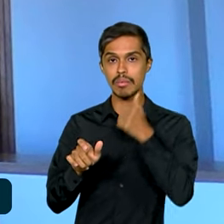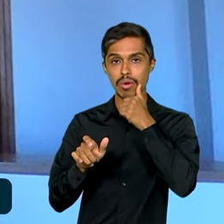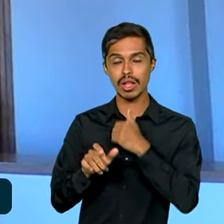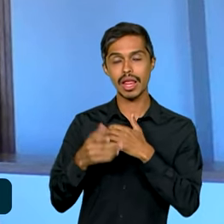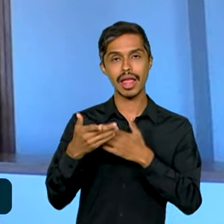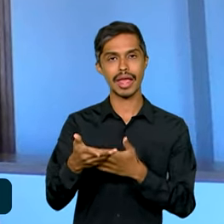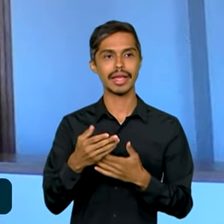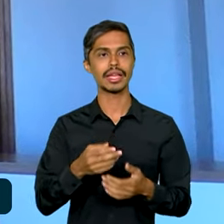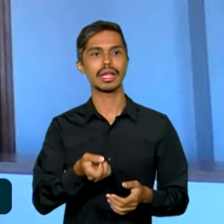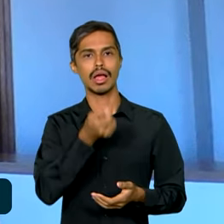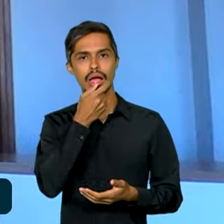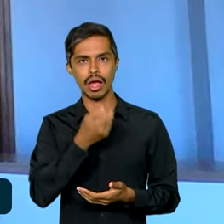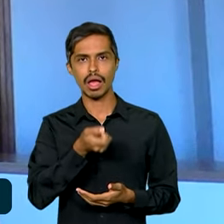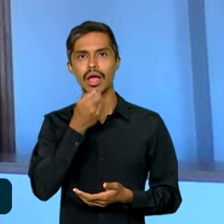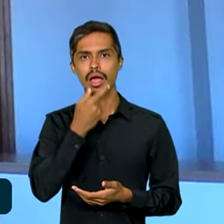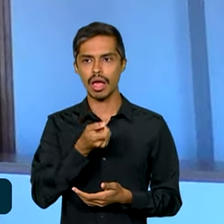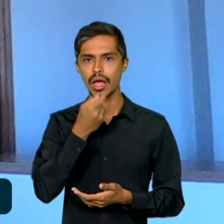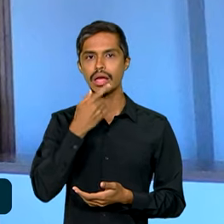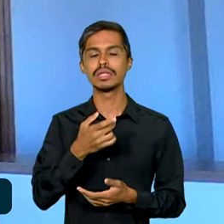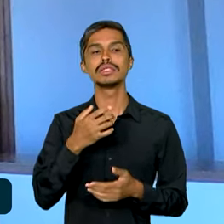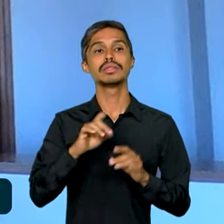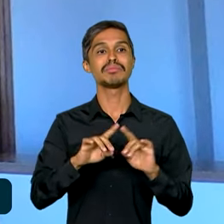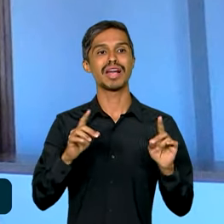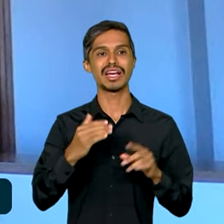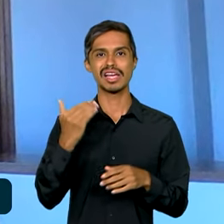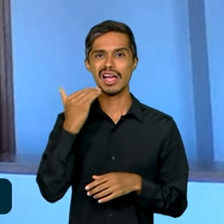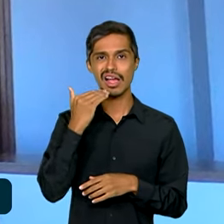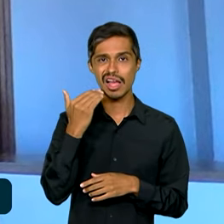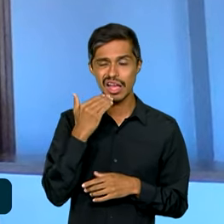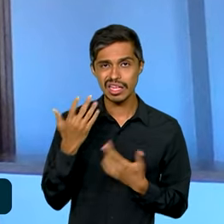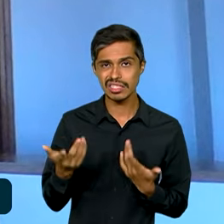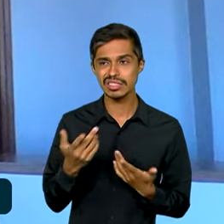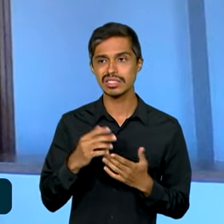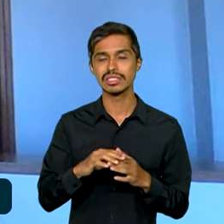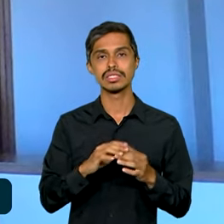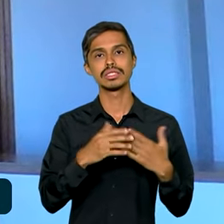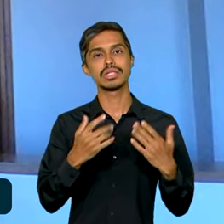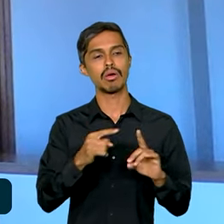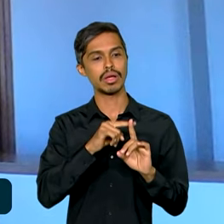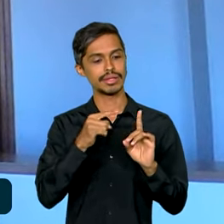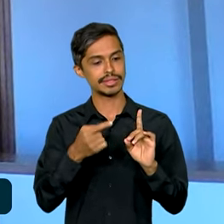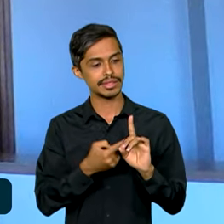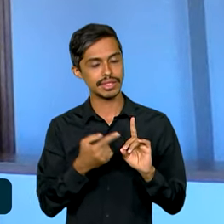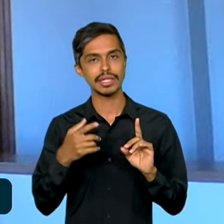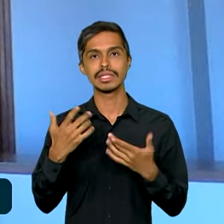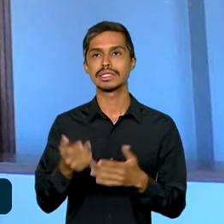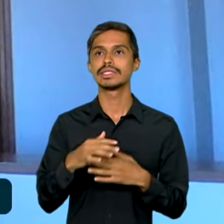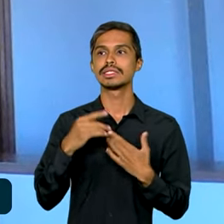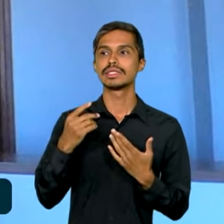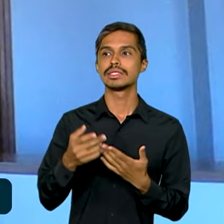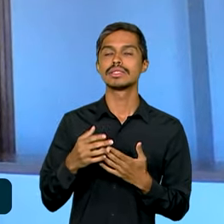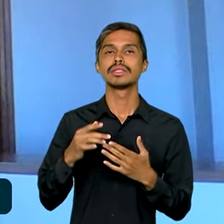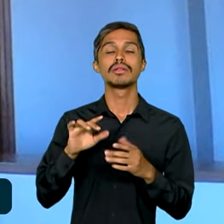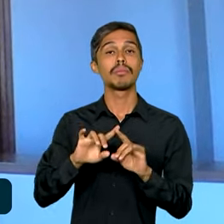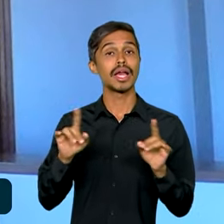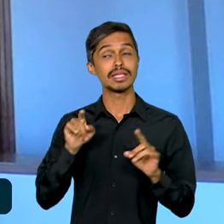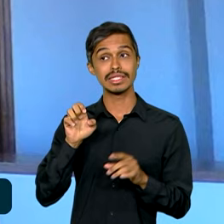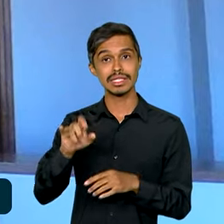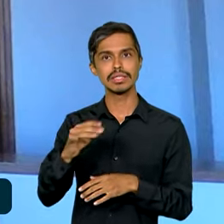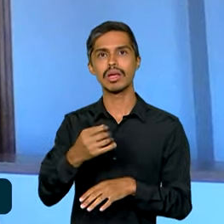medicação bem corretamente durante a gestação inteira, ela vai ficar com essa carga viral indetectável